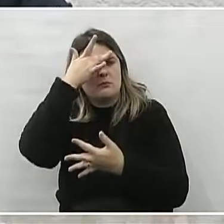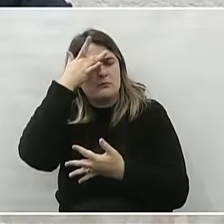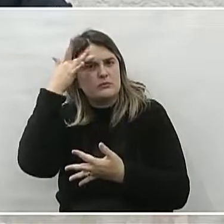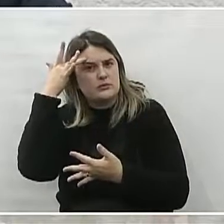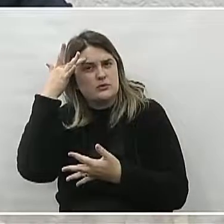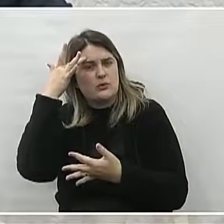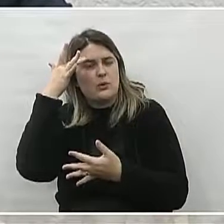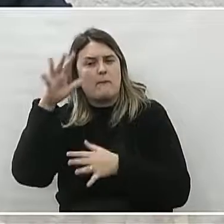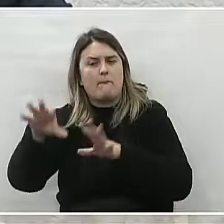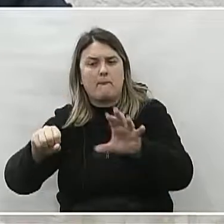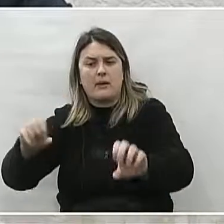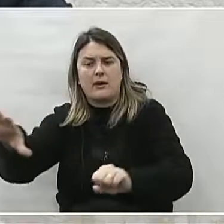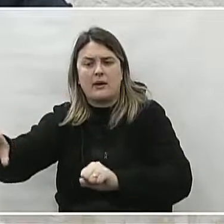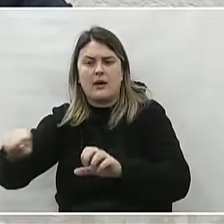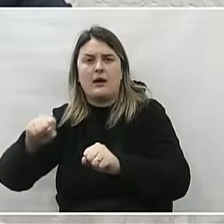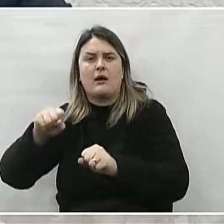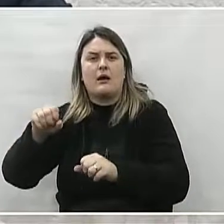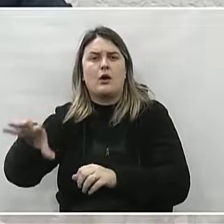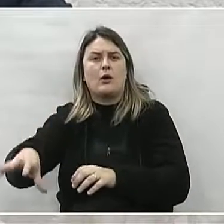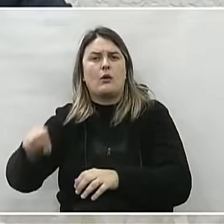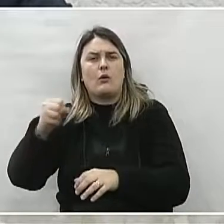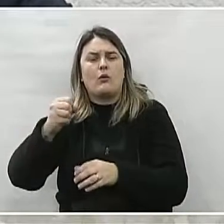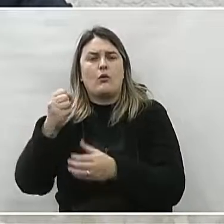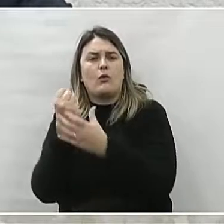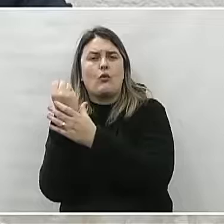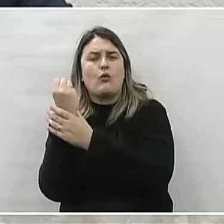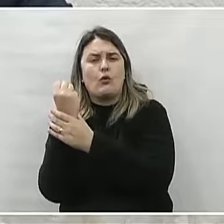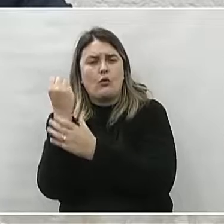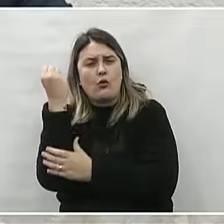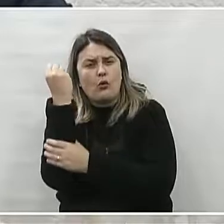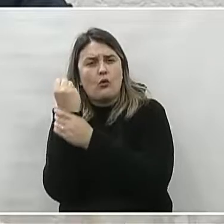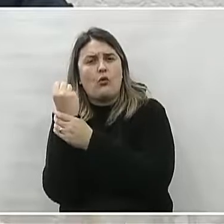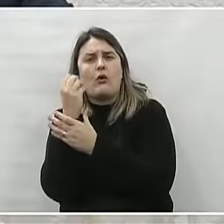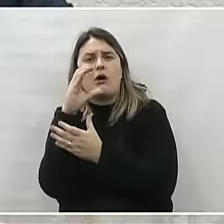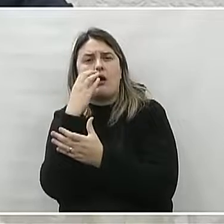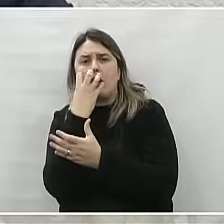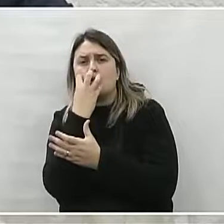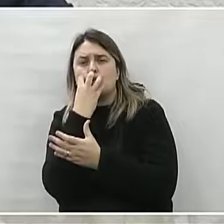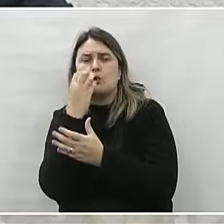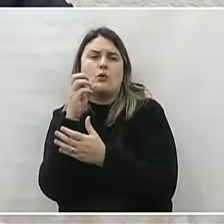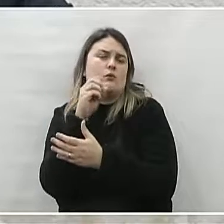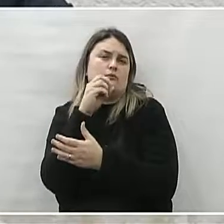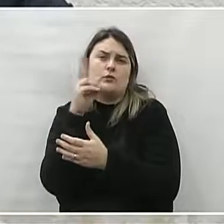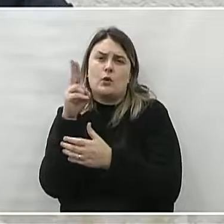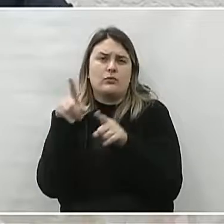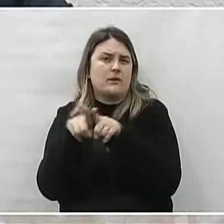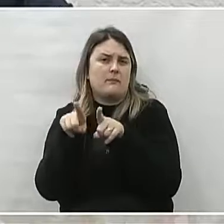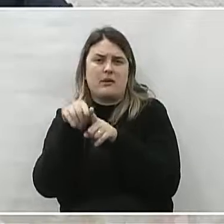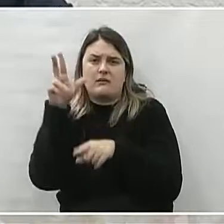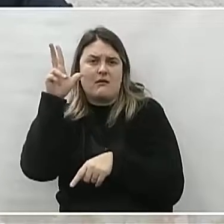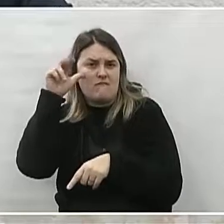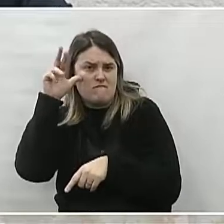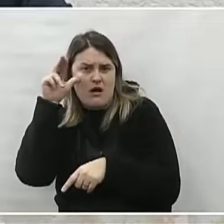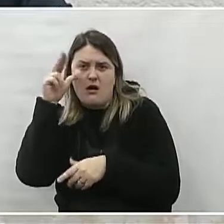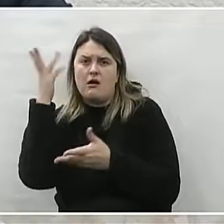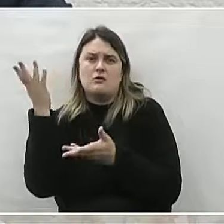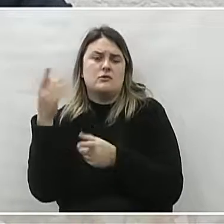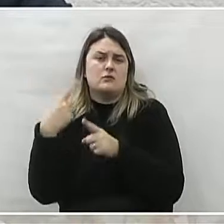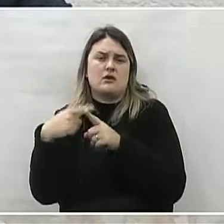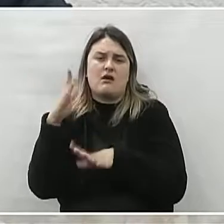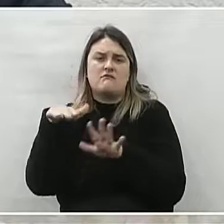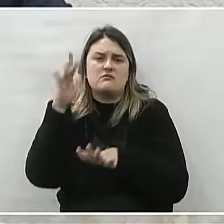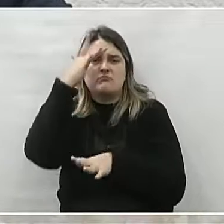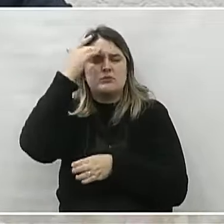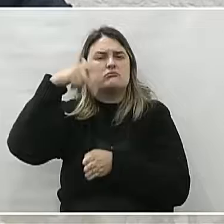recolherem as fezes dos animais de estimação ou mesmo de cavalos que porventura